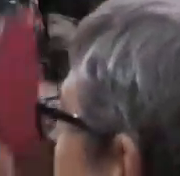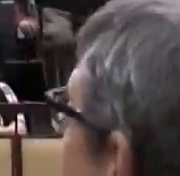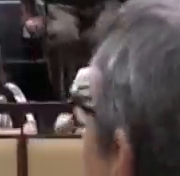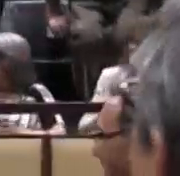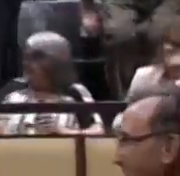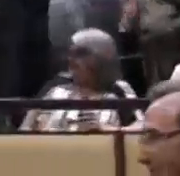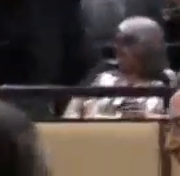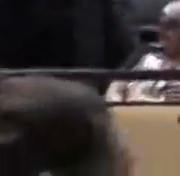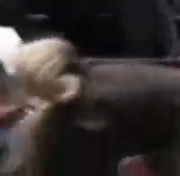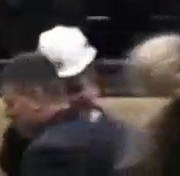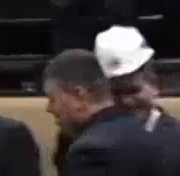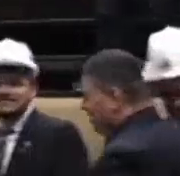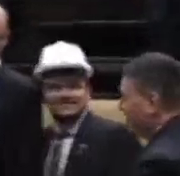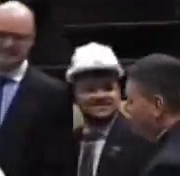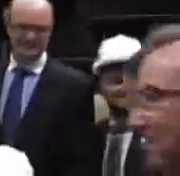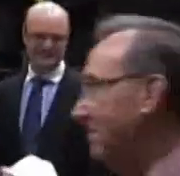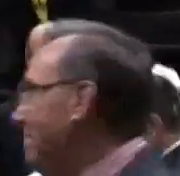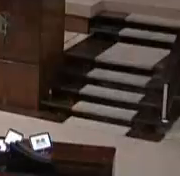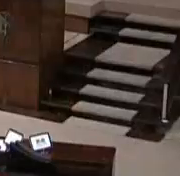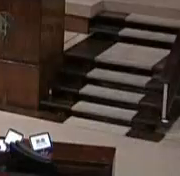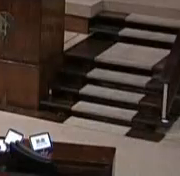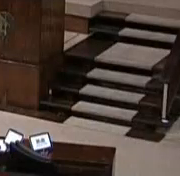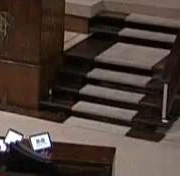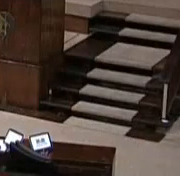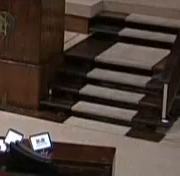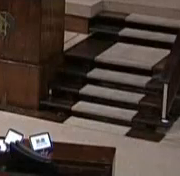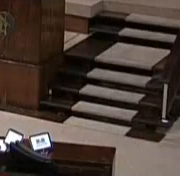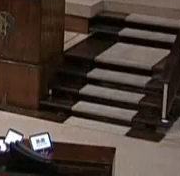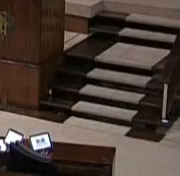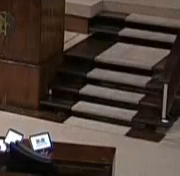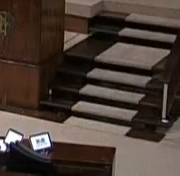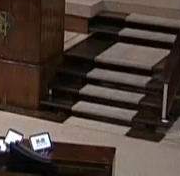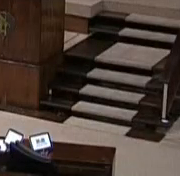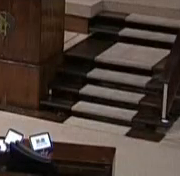foto com todos que estão aqui presentes nessa homenagem. Está aí na tela,